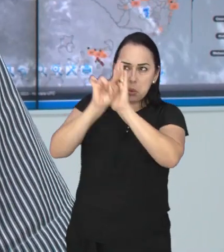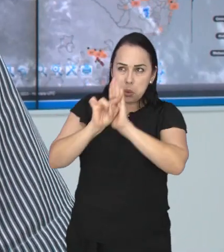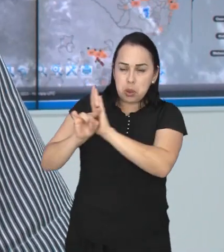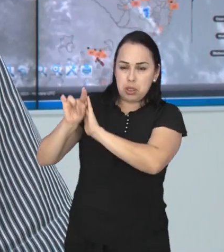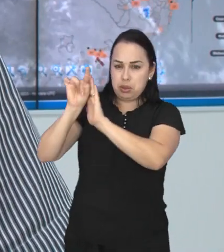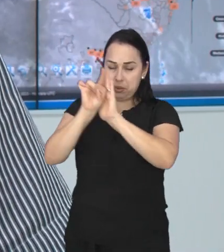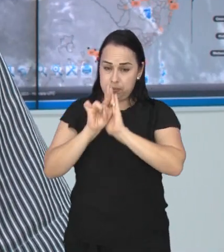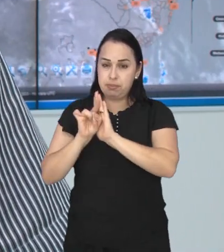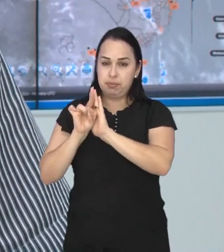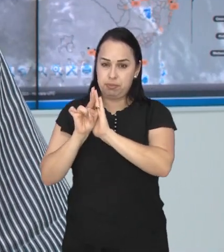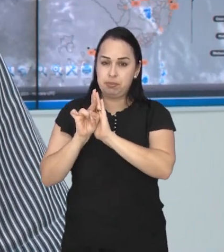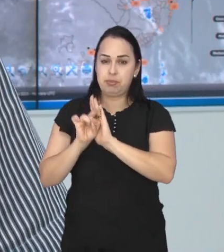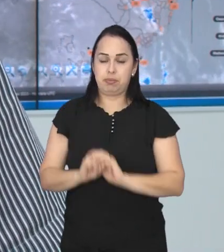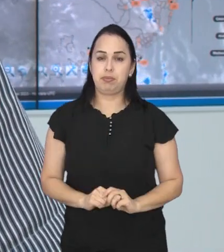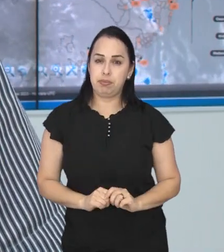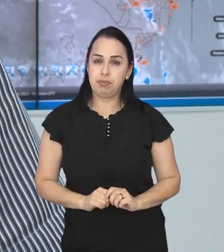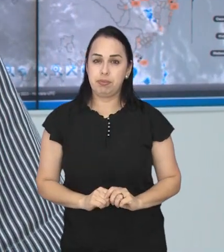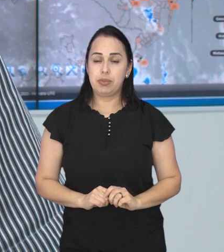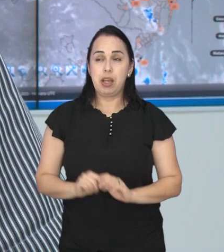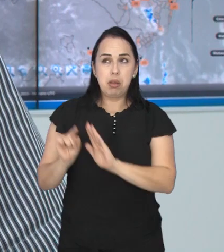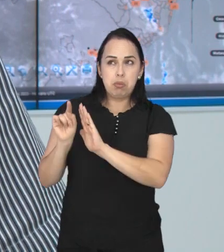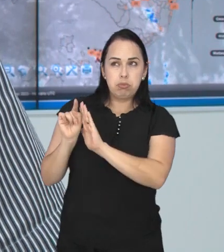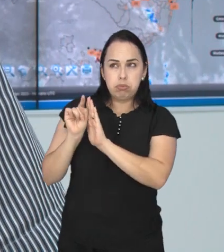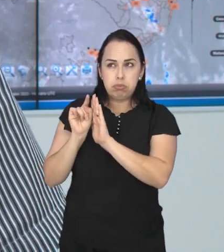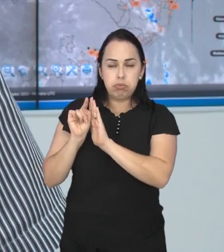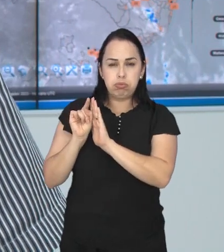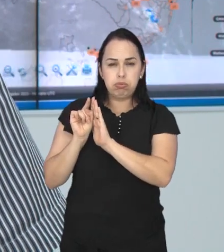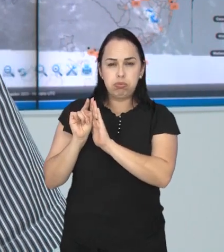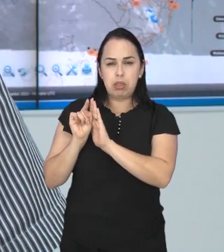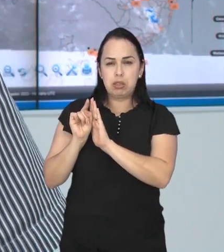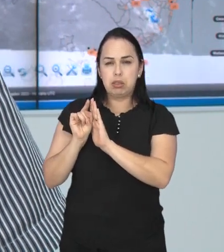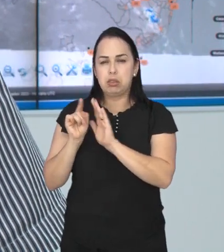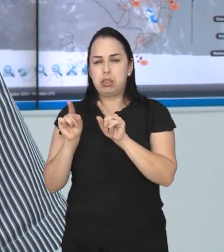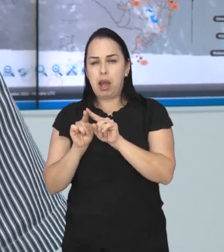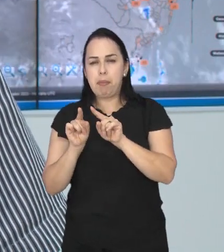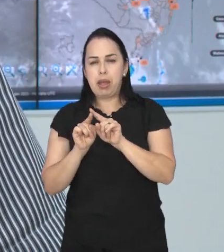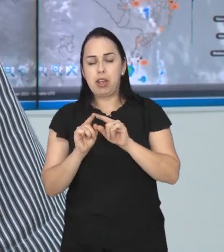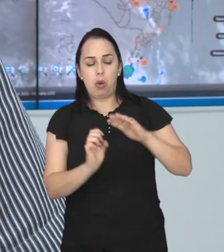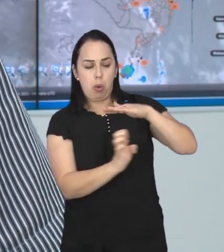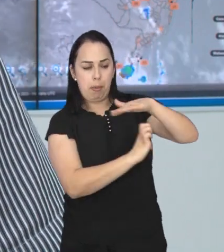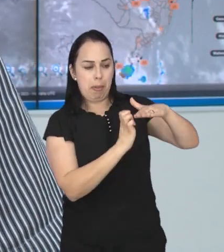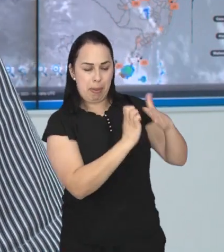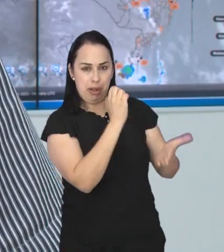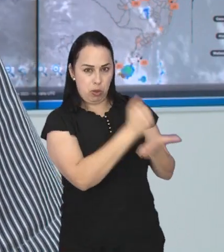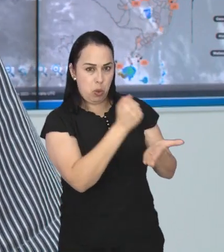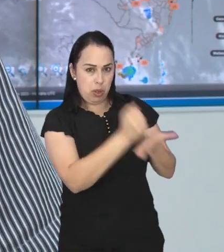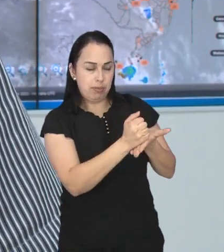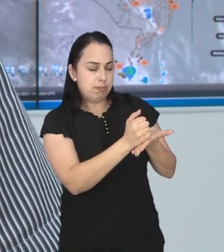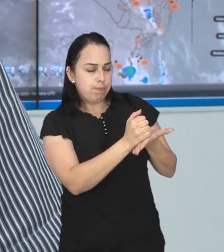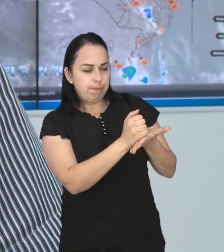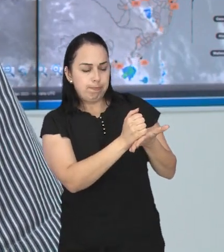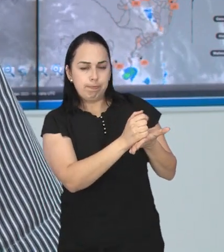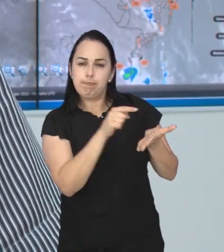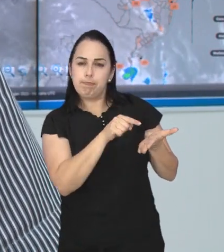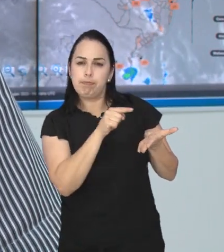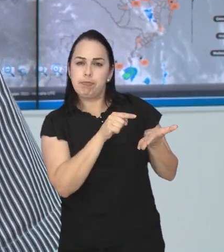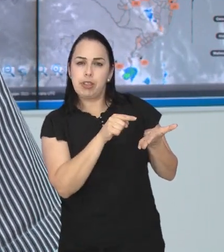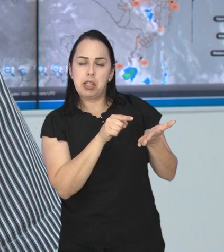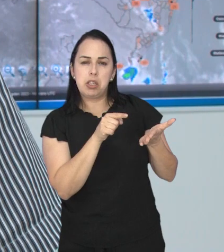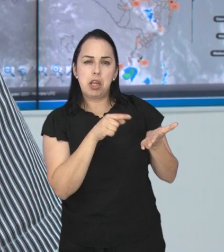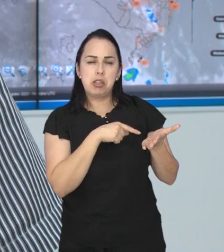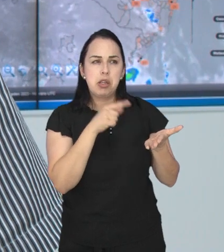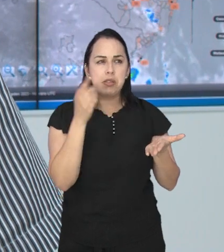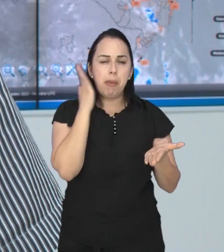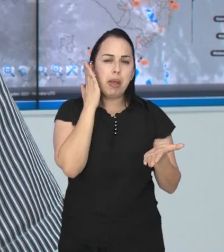através do IP Plan, foi feita uma contratação de uma empresa privada, onde foram